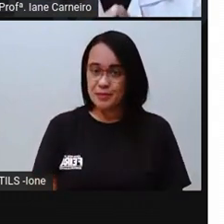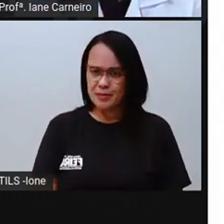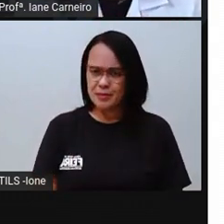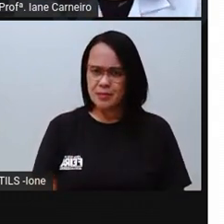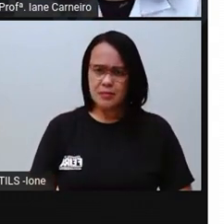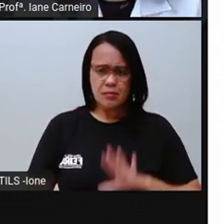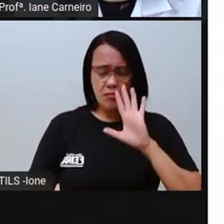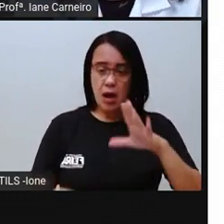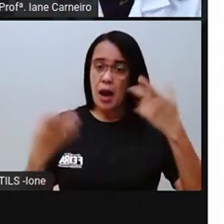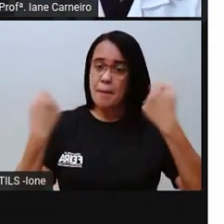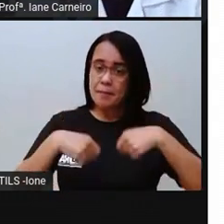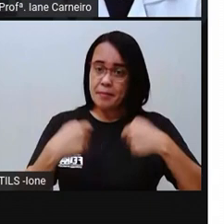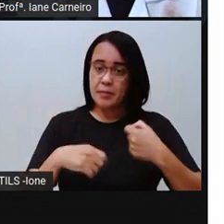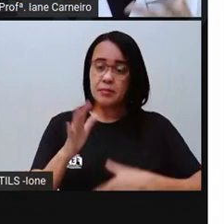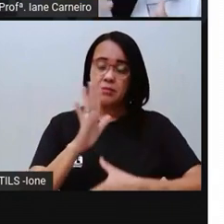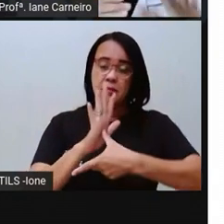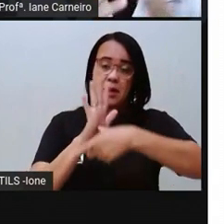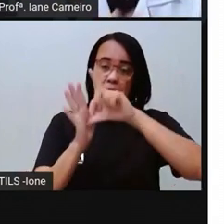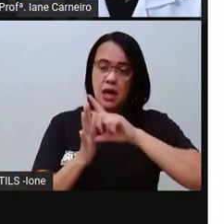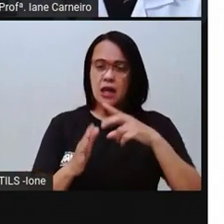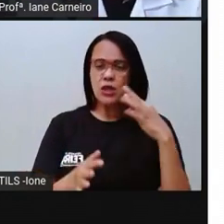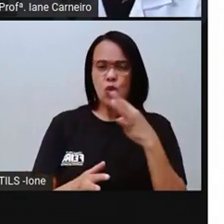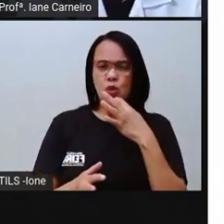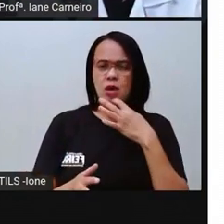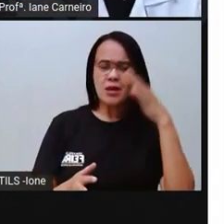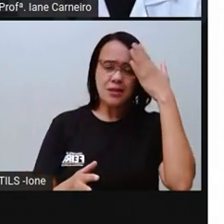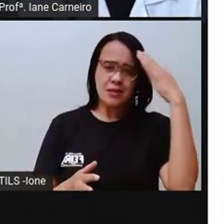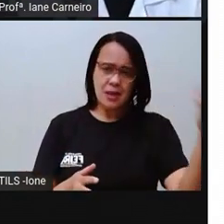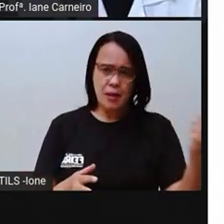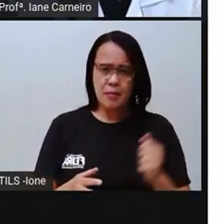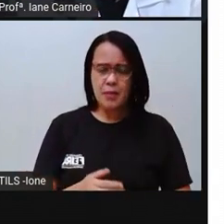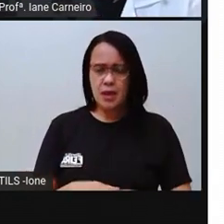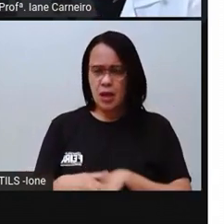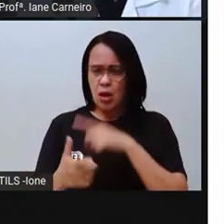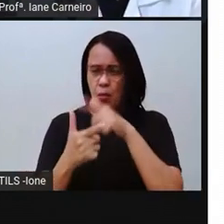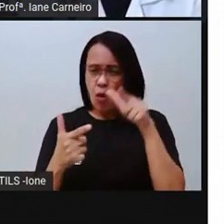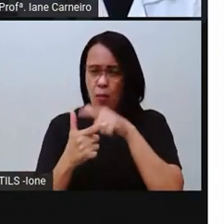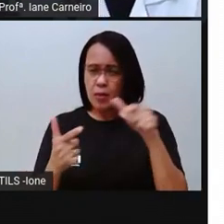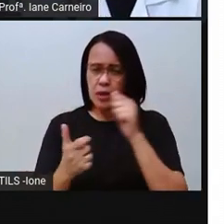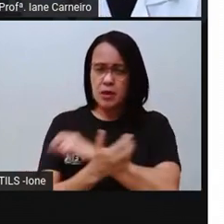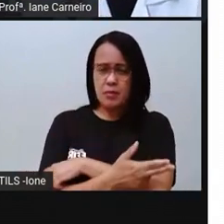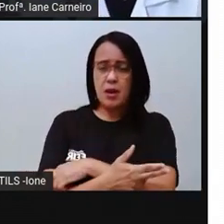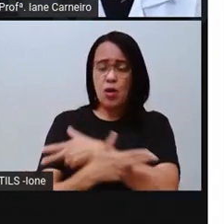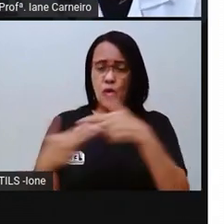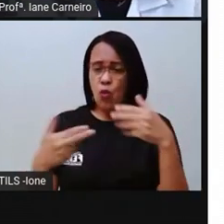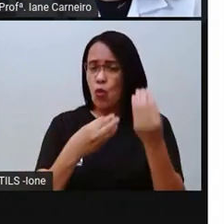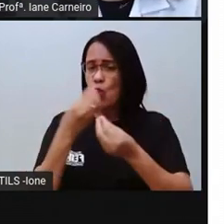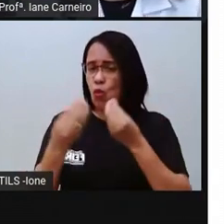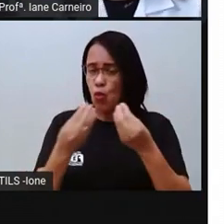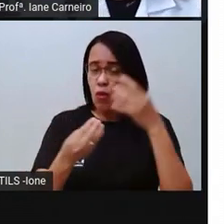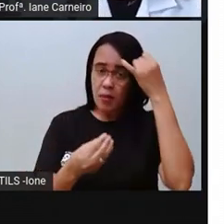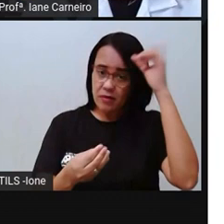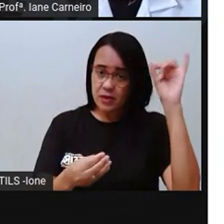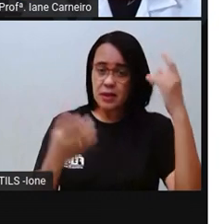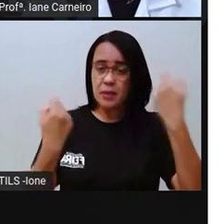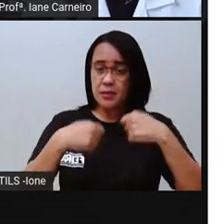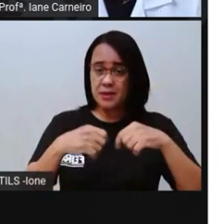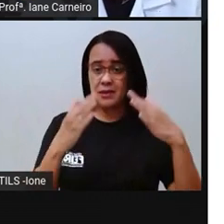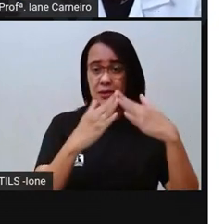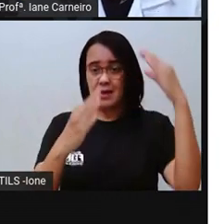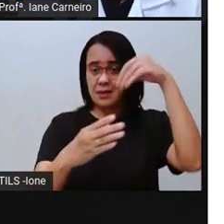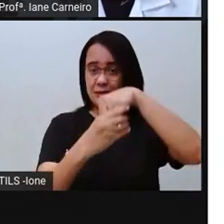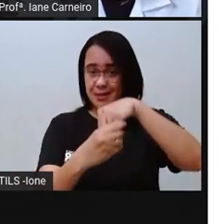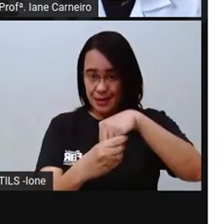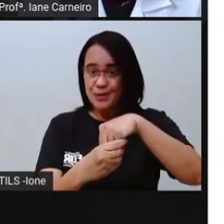acidente doméstico, né? Na aula que nós falamos sobre acidente doméstico, a Pro falou com vocês, né? Que o acidente doméstico é